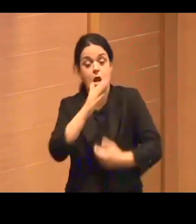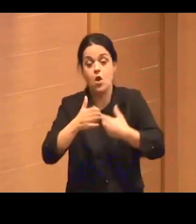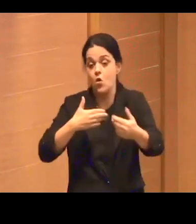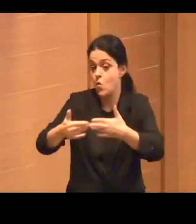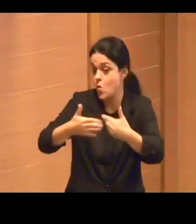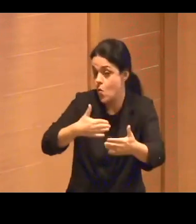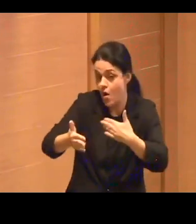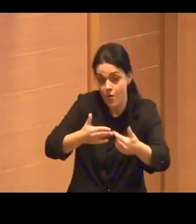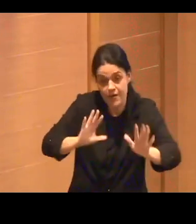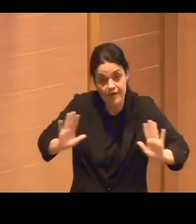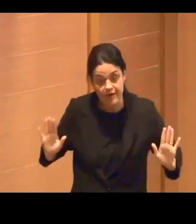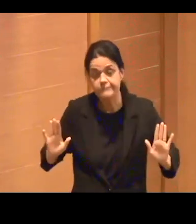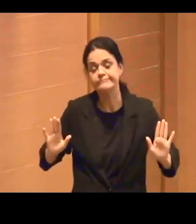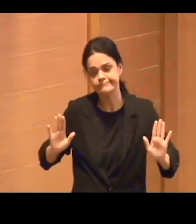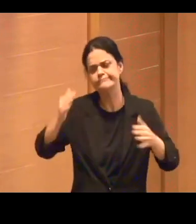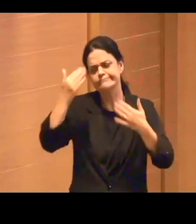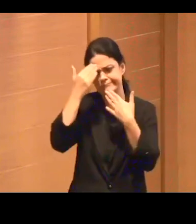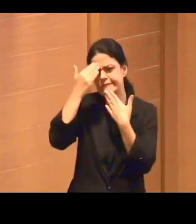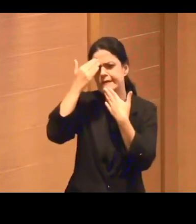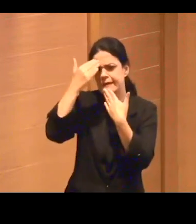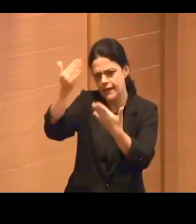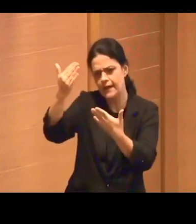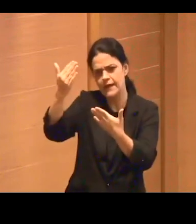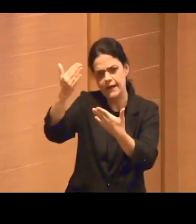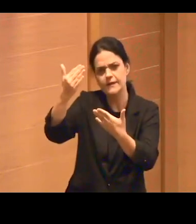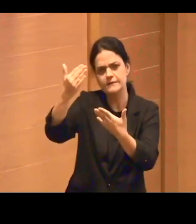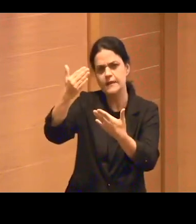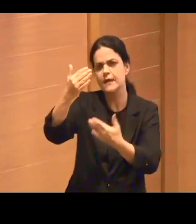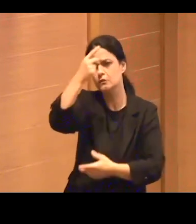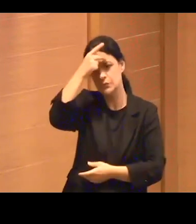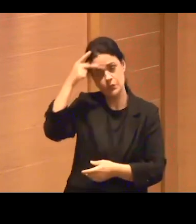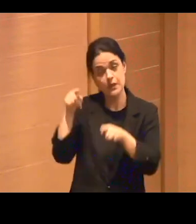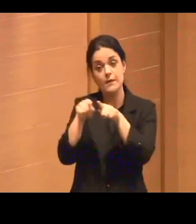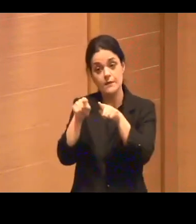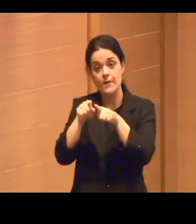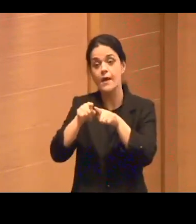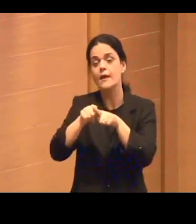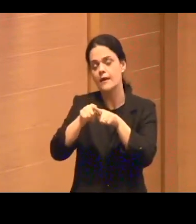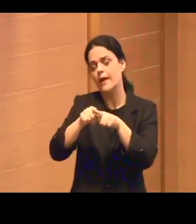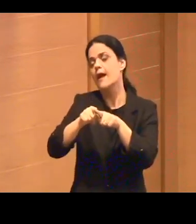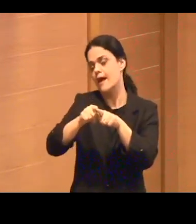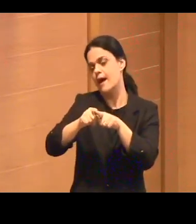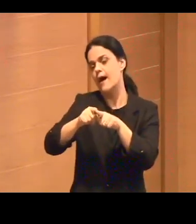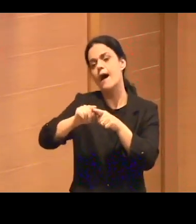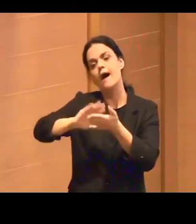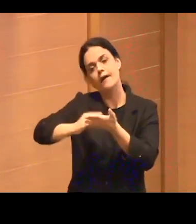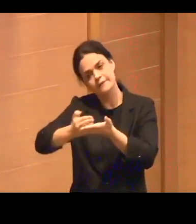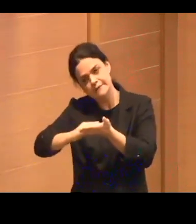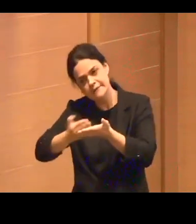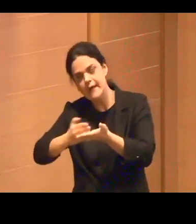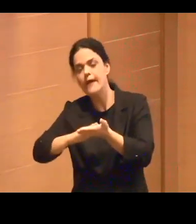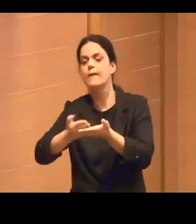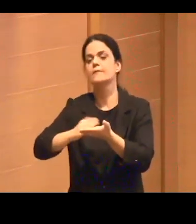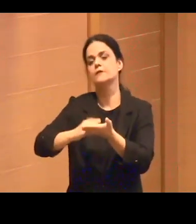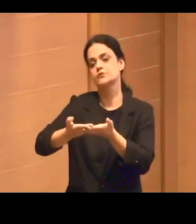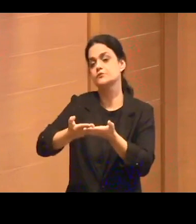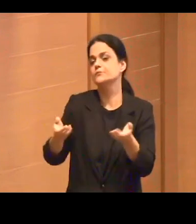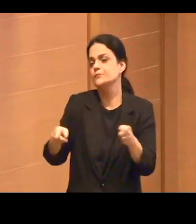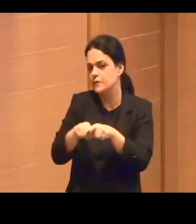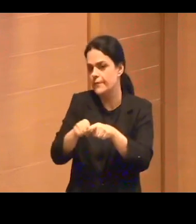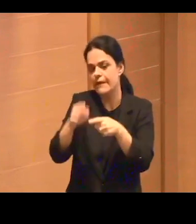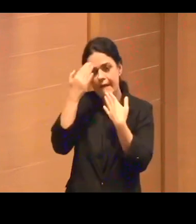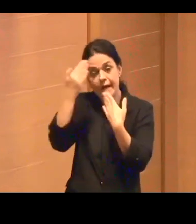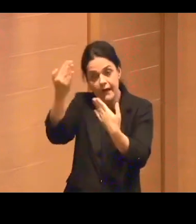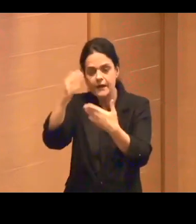nesse sentido, agradeço aos colegas que estão fazendo a tradução em Libras. Então, eu pensei em estruturar